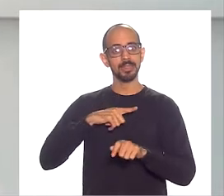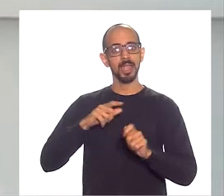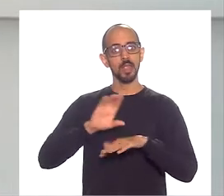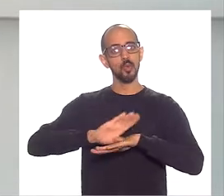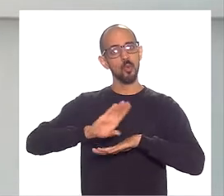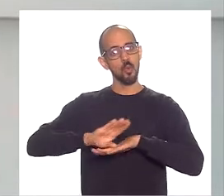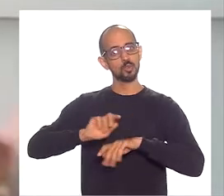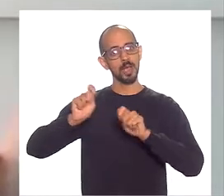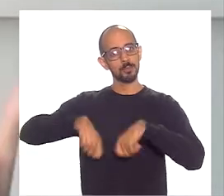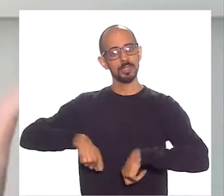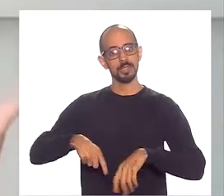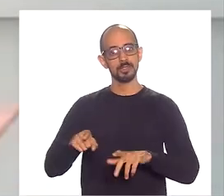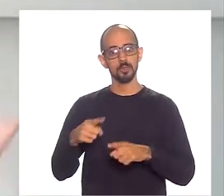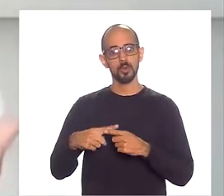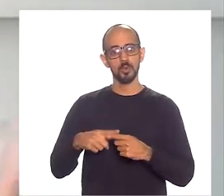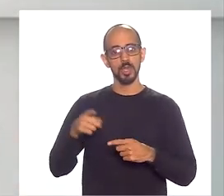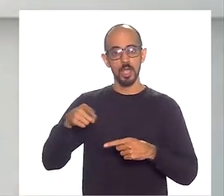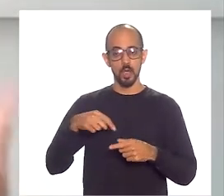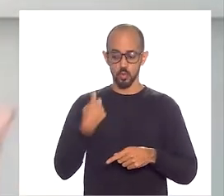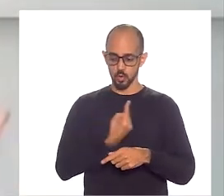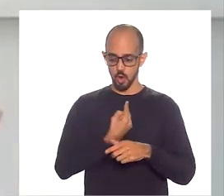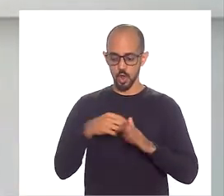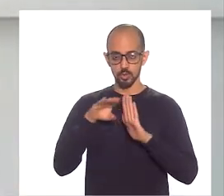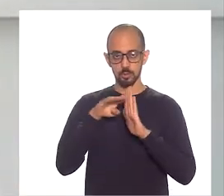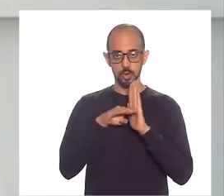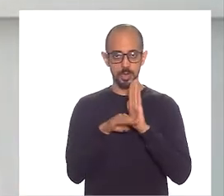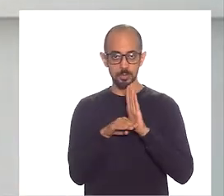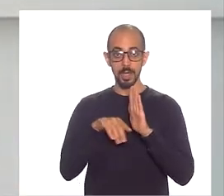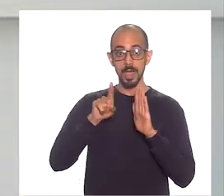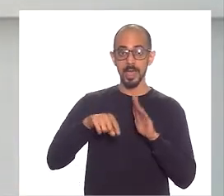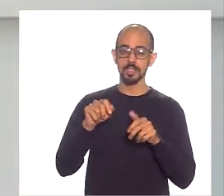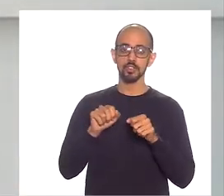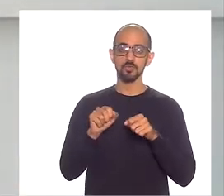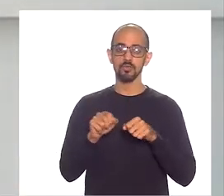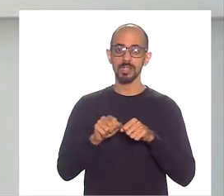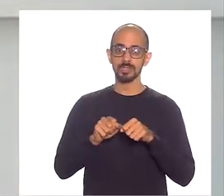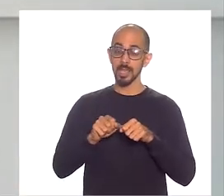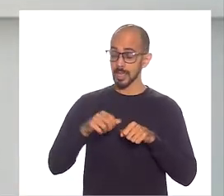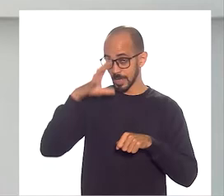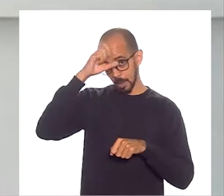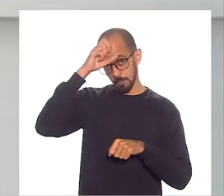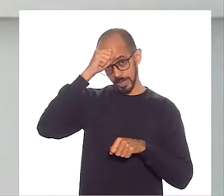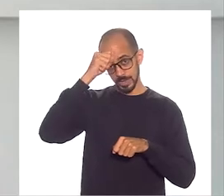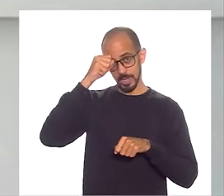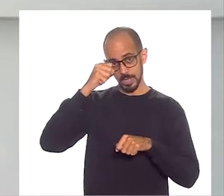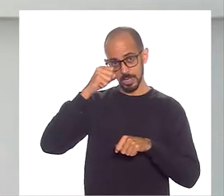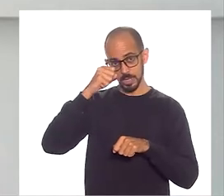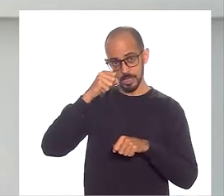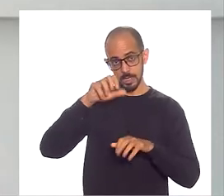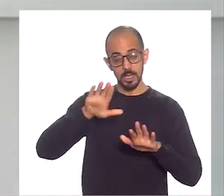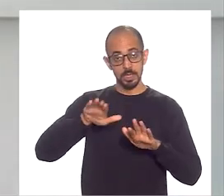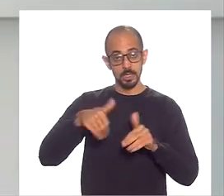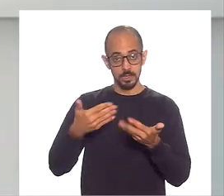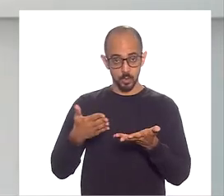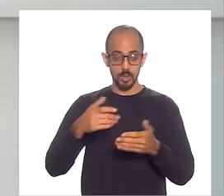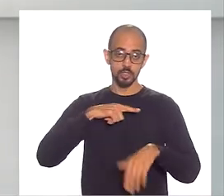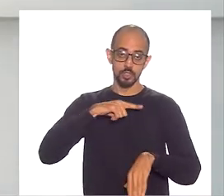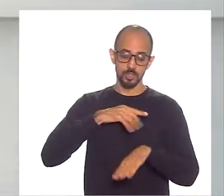têm a nossa... A gente chama de uma metodologia de aprender fazendo. Então, o nosso grande diferencial é, além da nossa